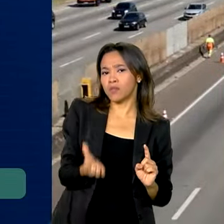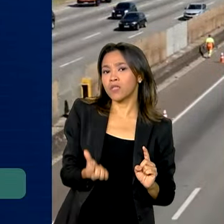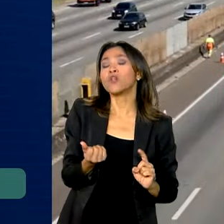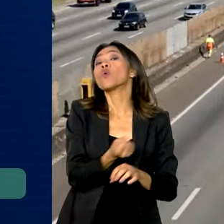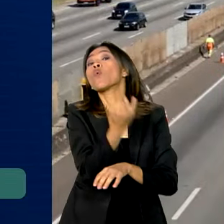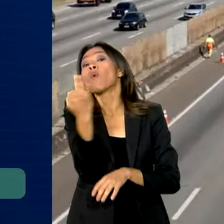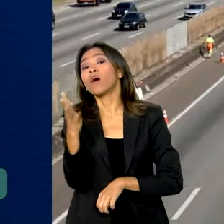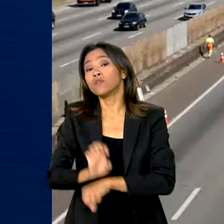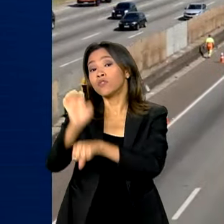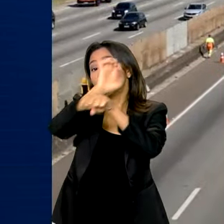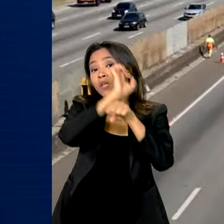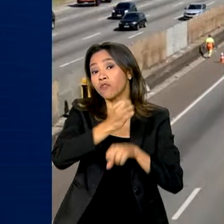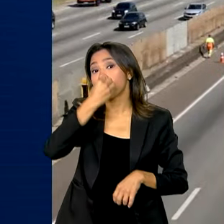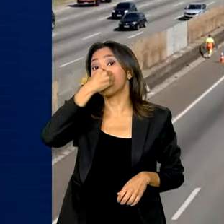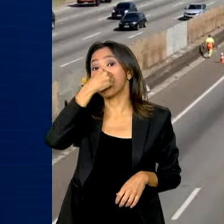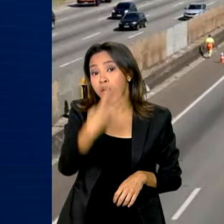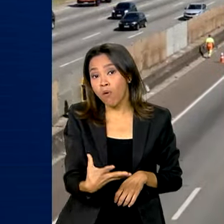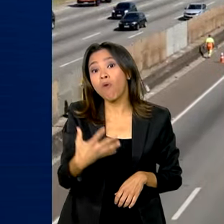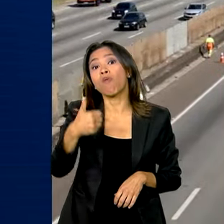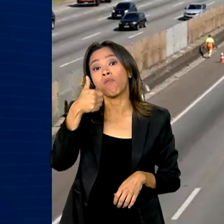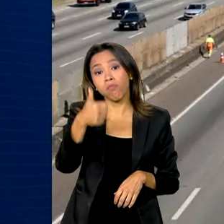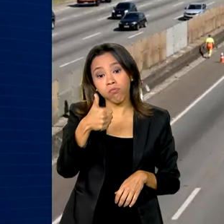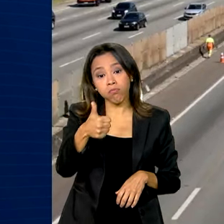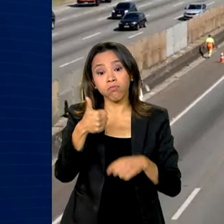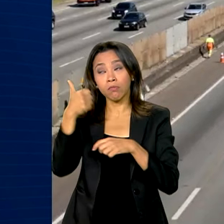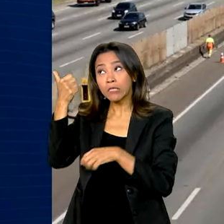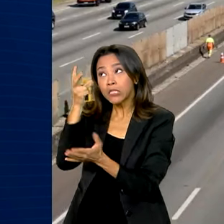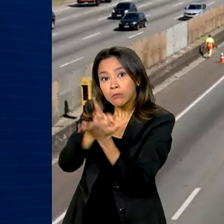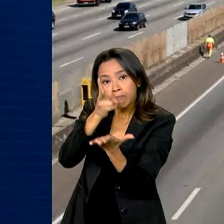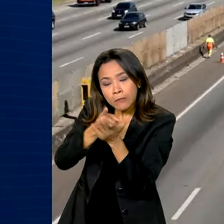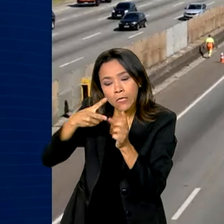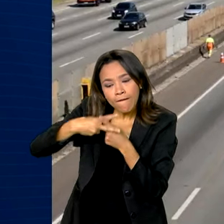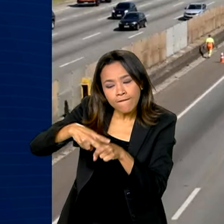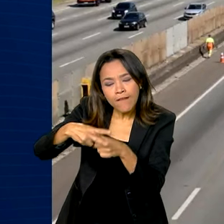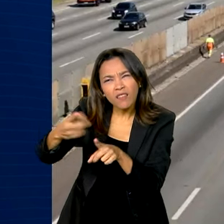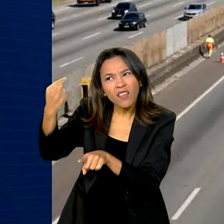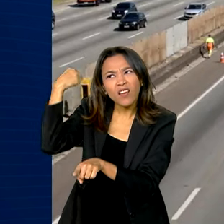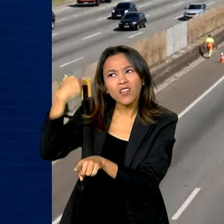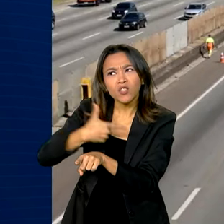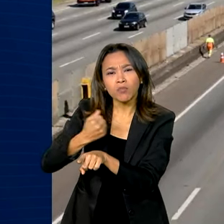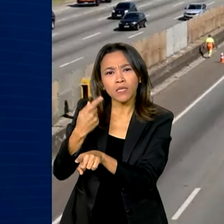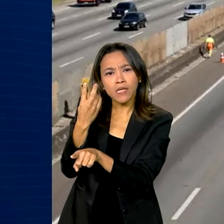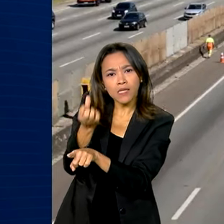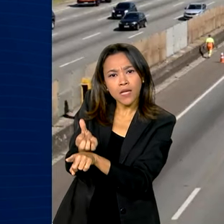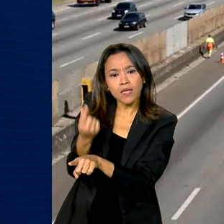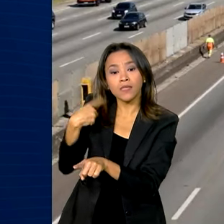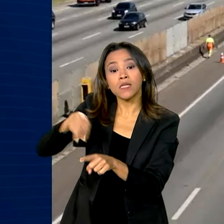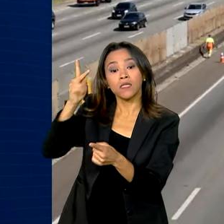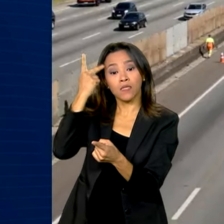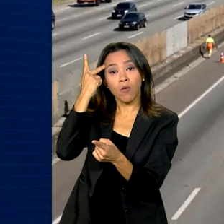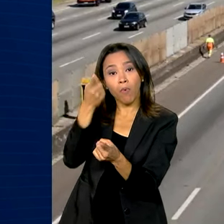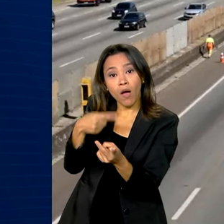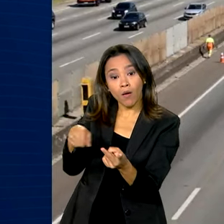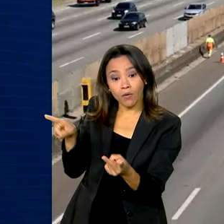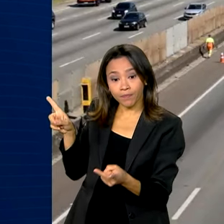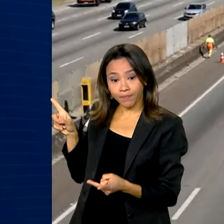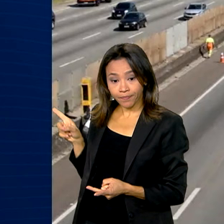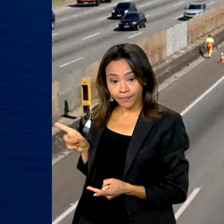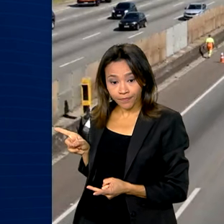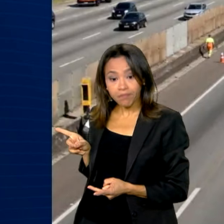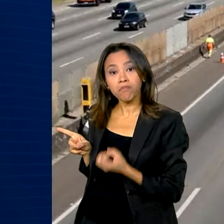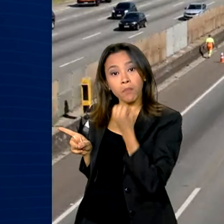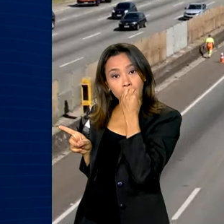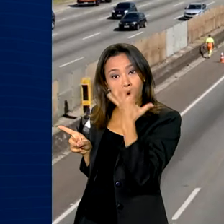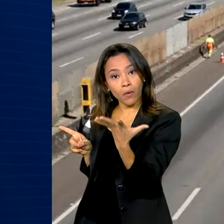tiveram destaque no índice de condição da manutenção, desde 2016, estão São Paulo com ICM